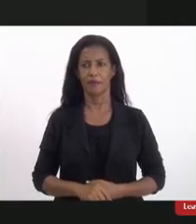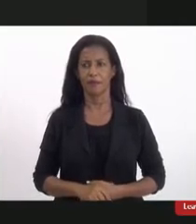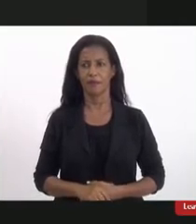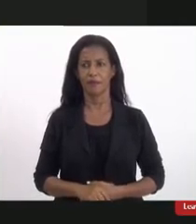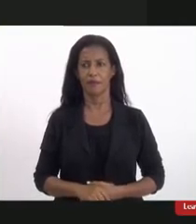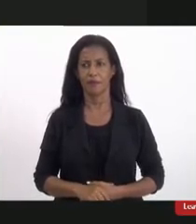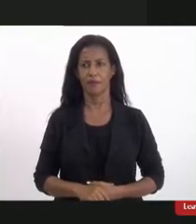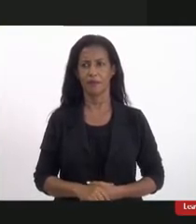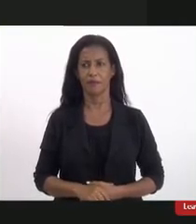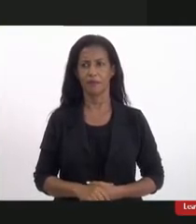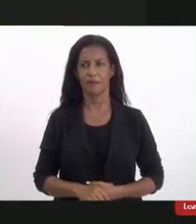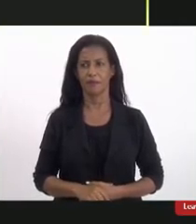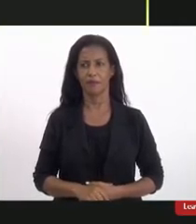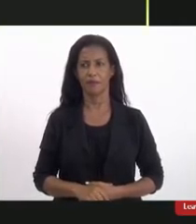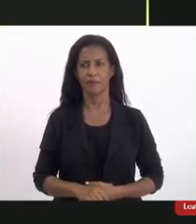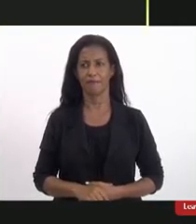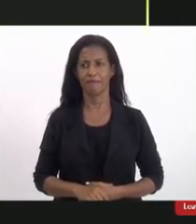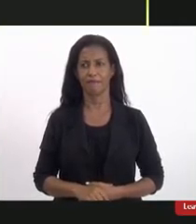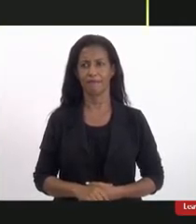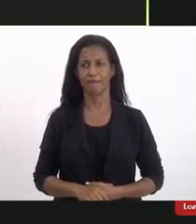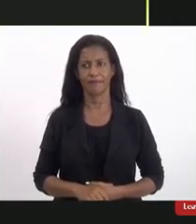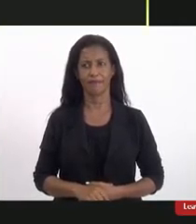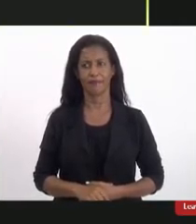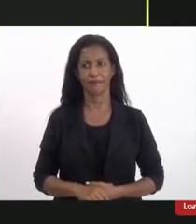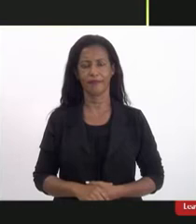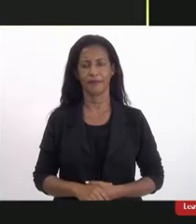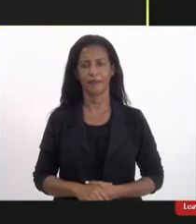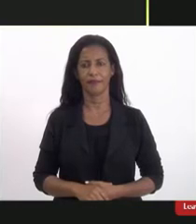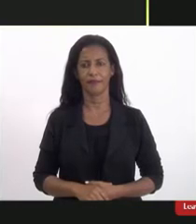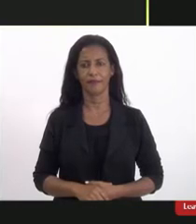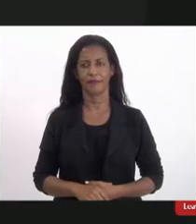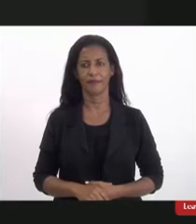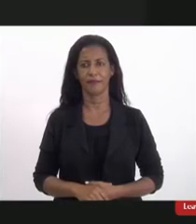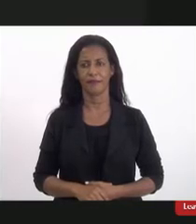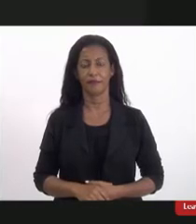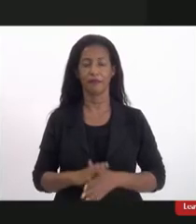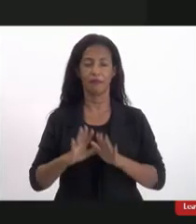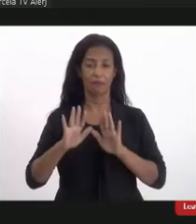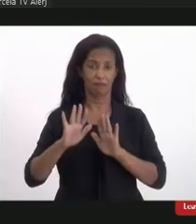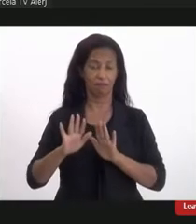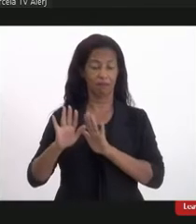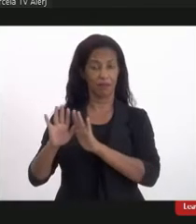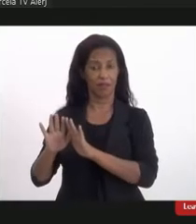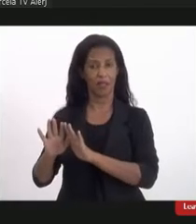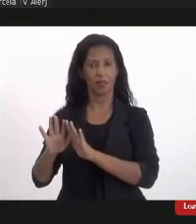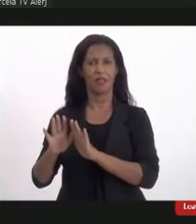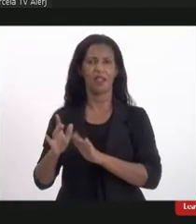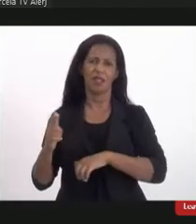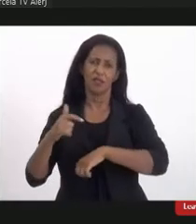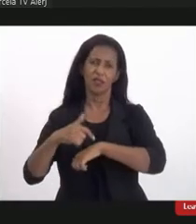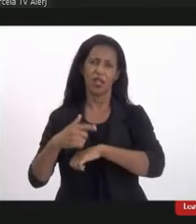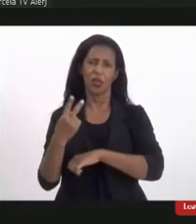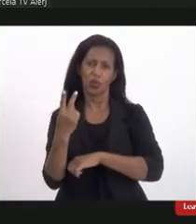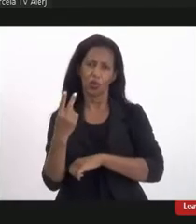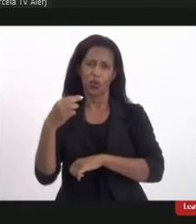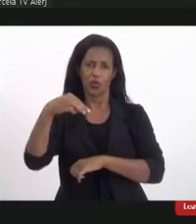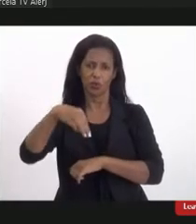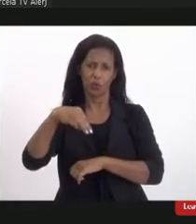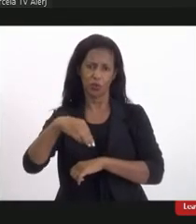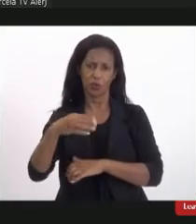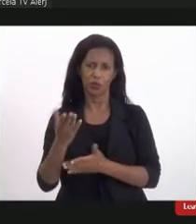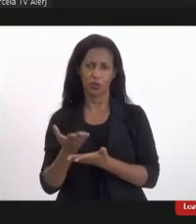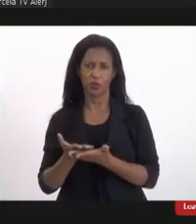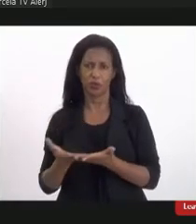ela caiu novamente caiu novamente então nós vamos fazer o seguinte tá como já passou dois minutinhos